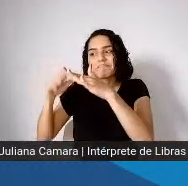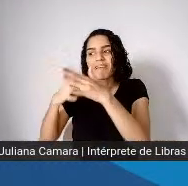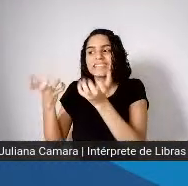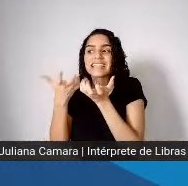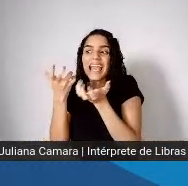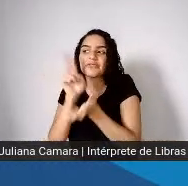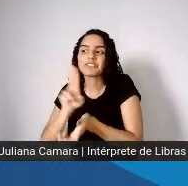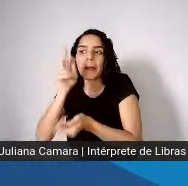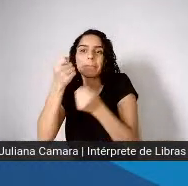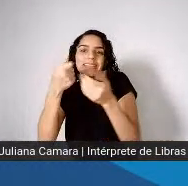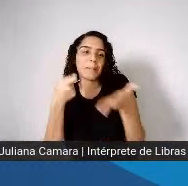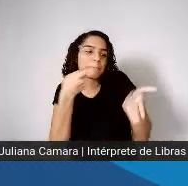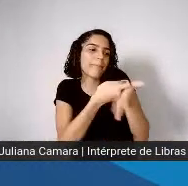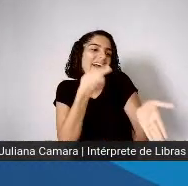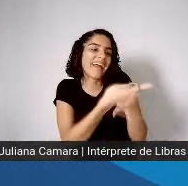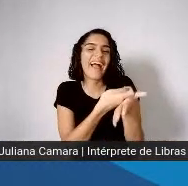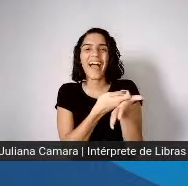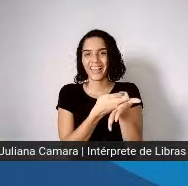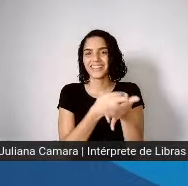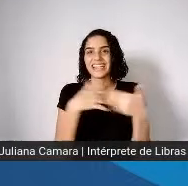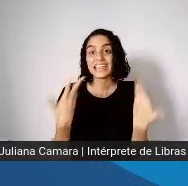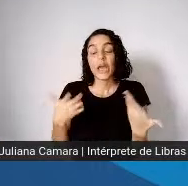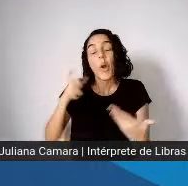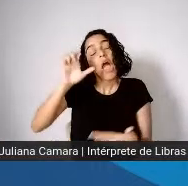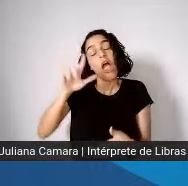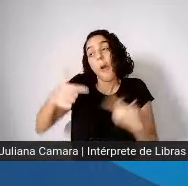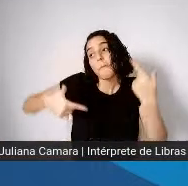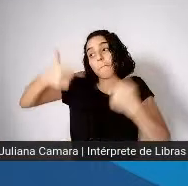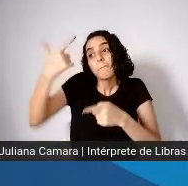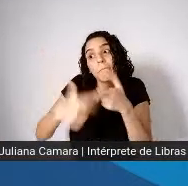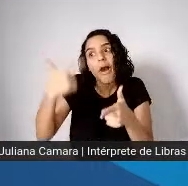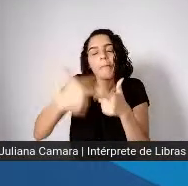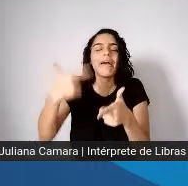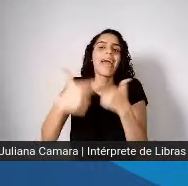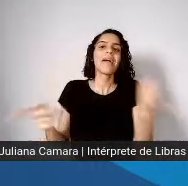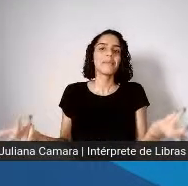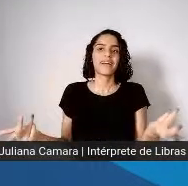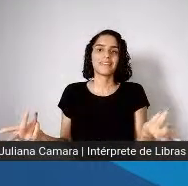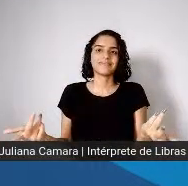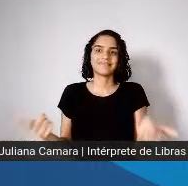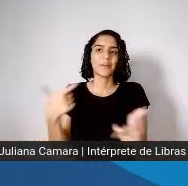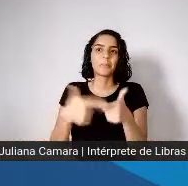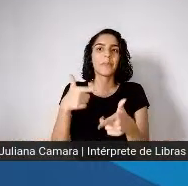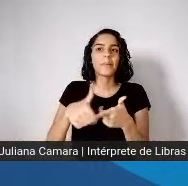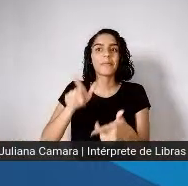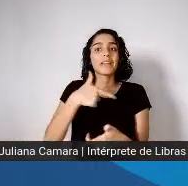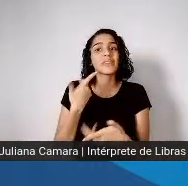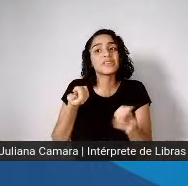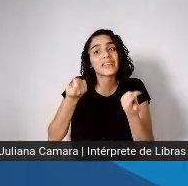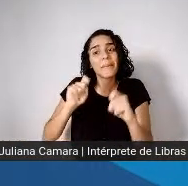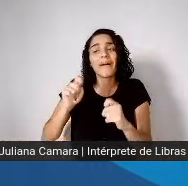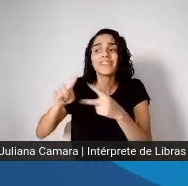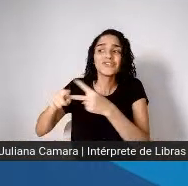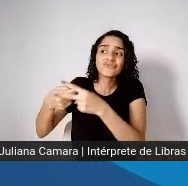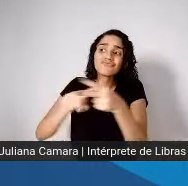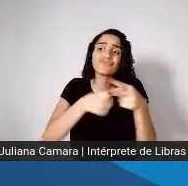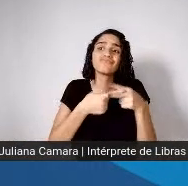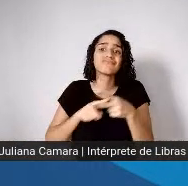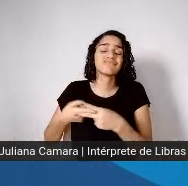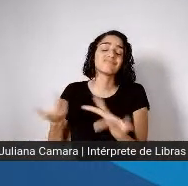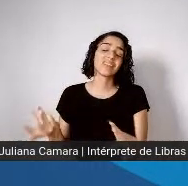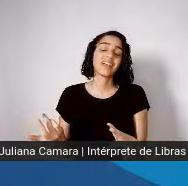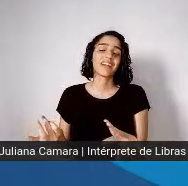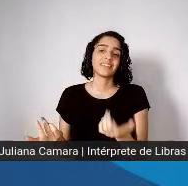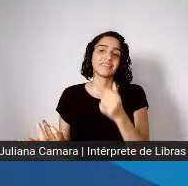temos um problema gravíssimo que foi muito bem colocado pelo nosso querido palestrante professor Carlos Gadelha.